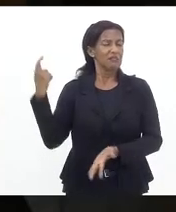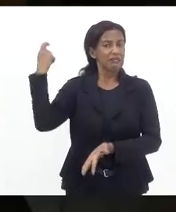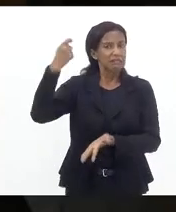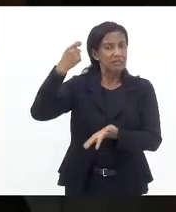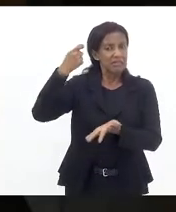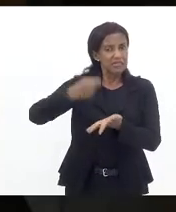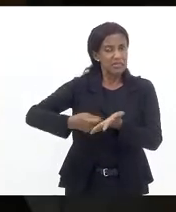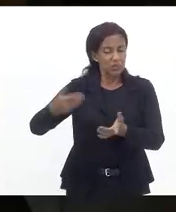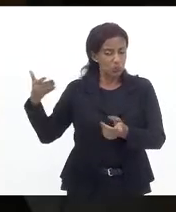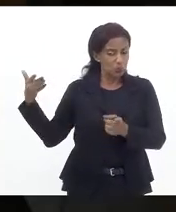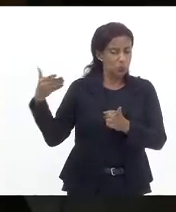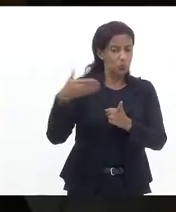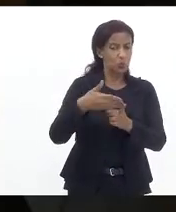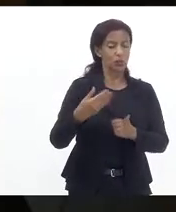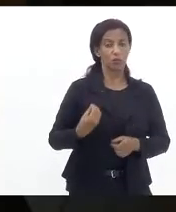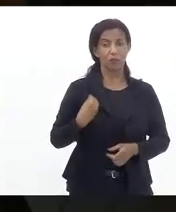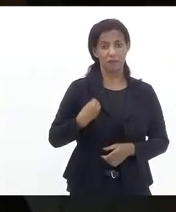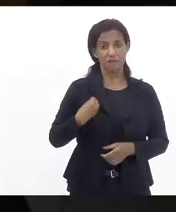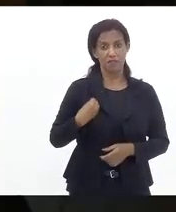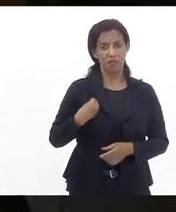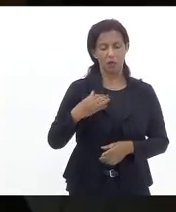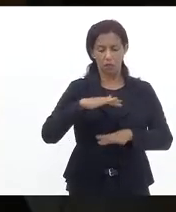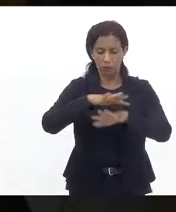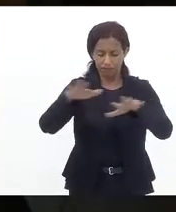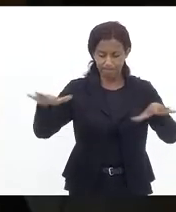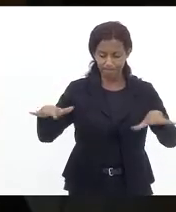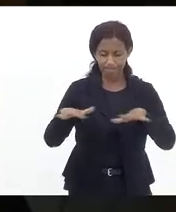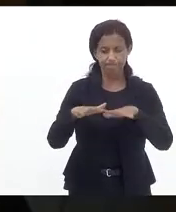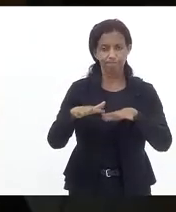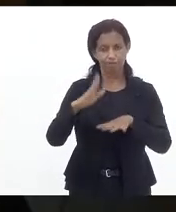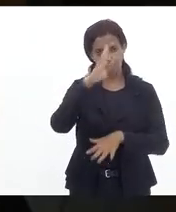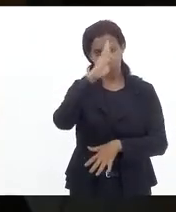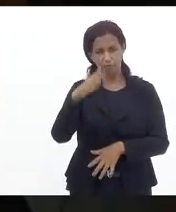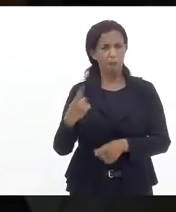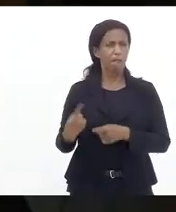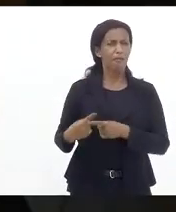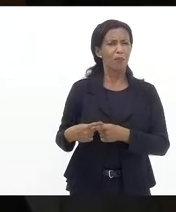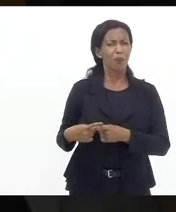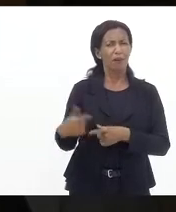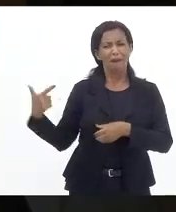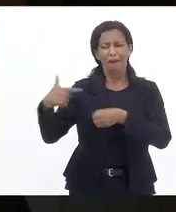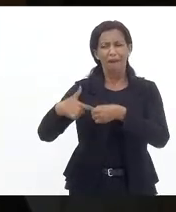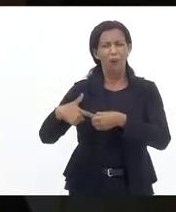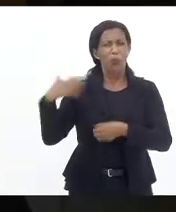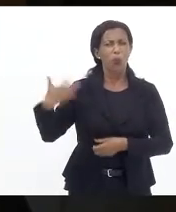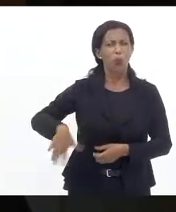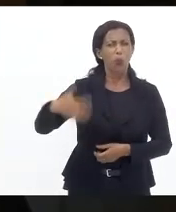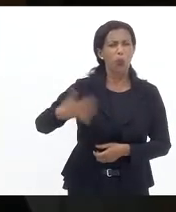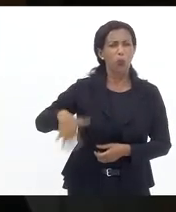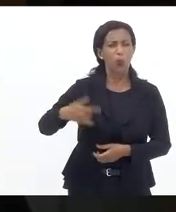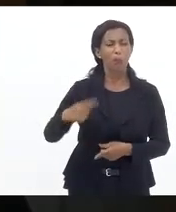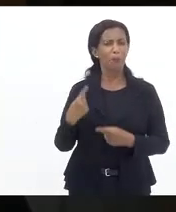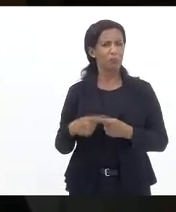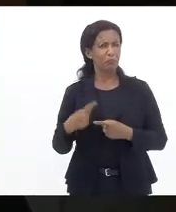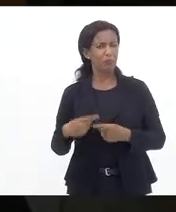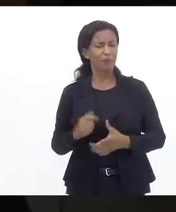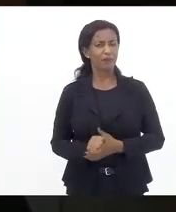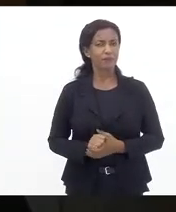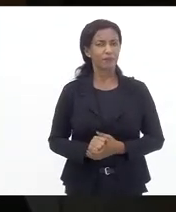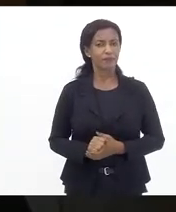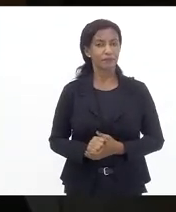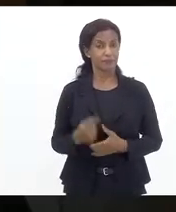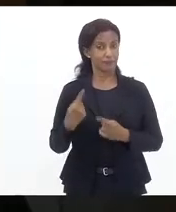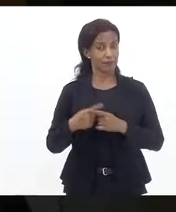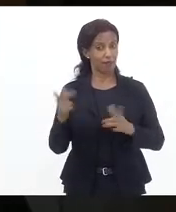diretamente sobre as condições de vida dos brasileiros por que que a gasolina está batendo recorde no Brasil porque